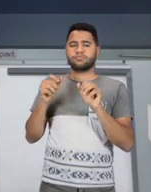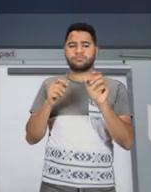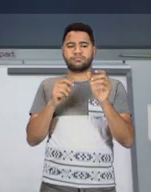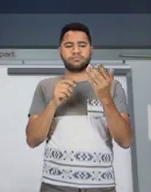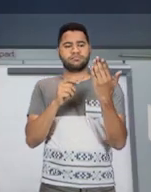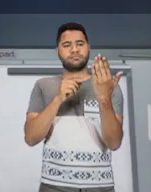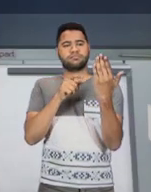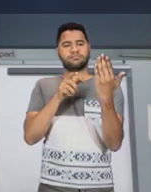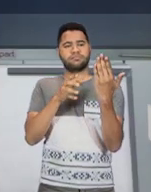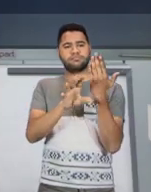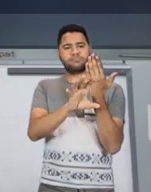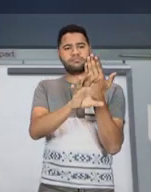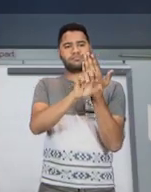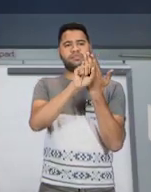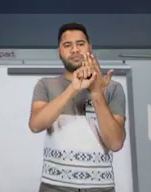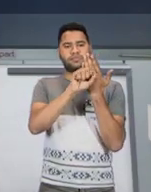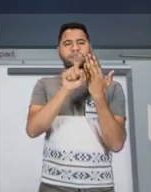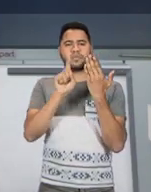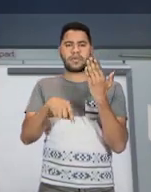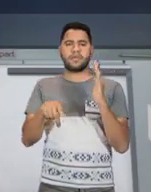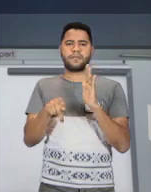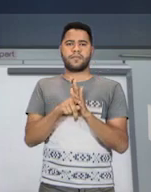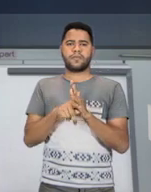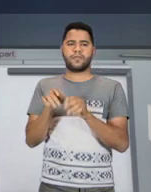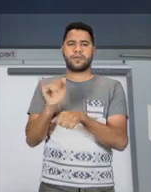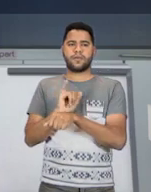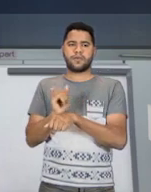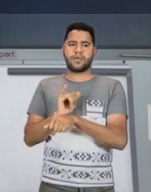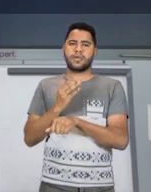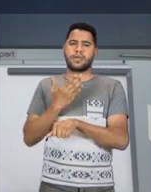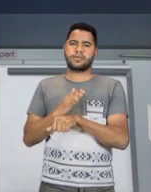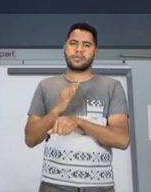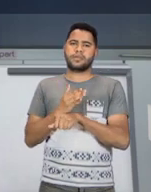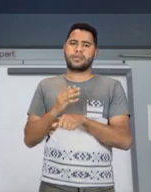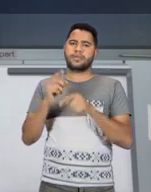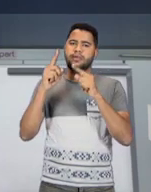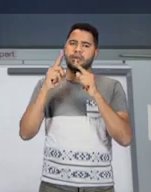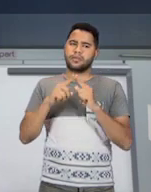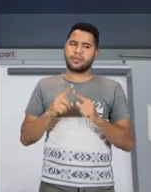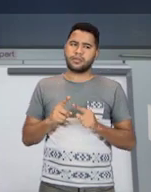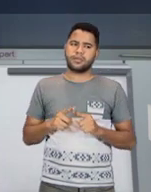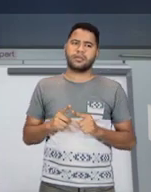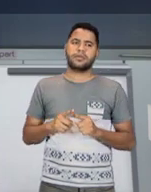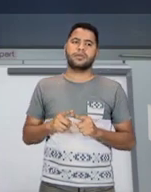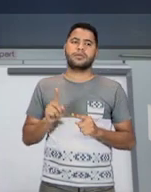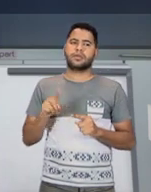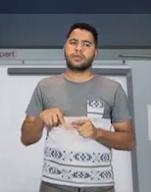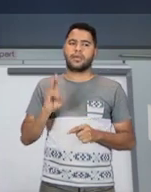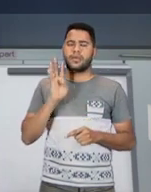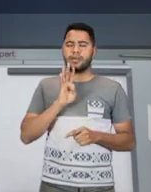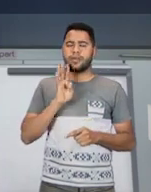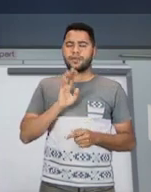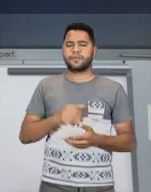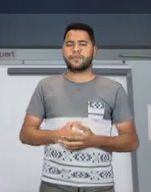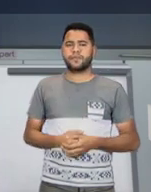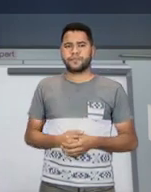vão assistir um vídeo no YouTube para treinar uma técnica de xilogravura muito legal.